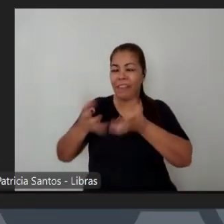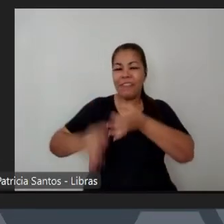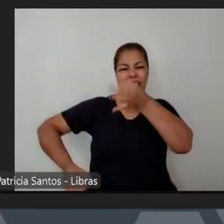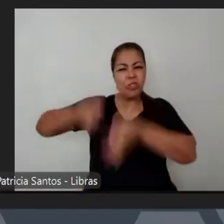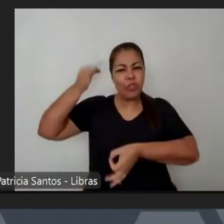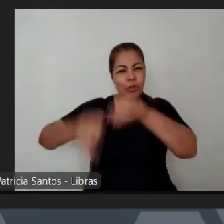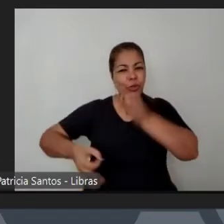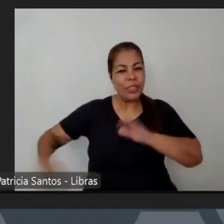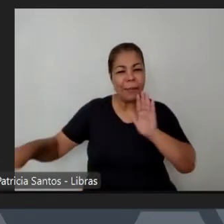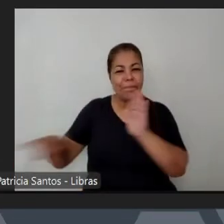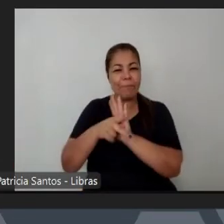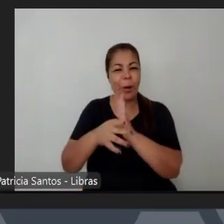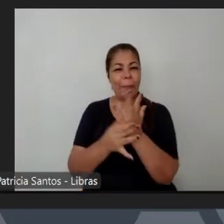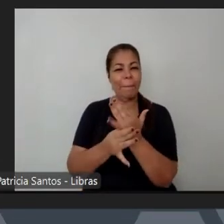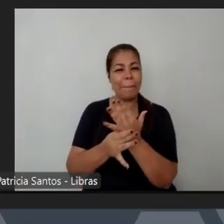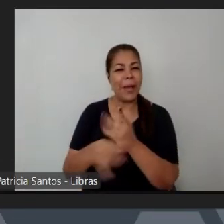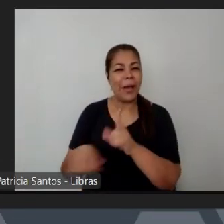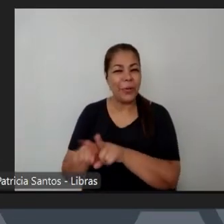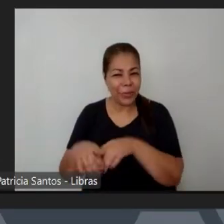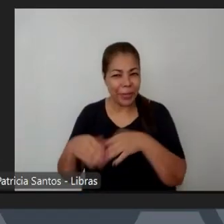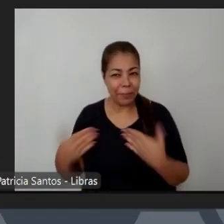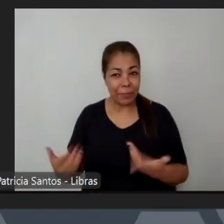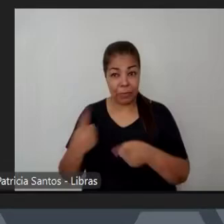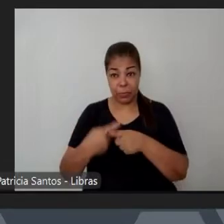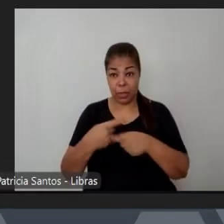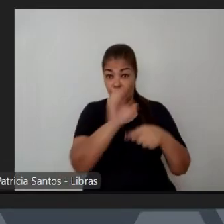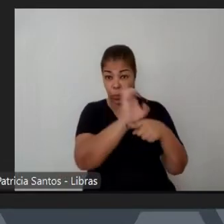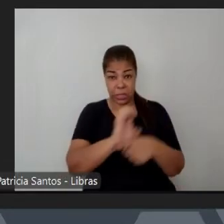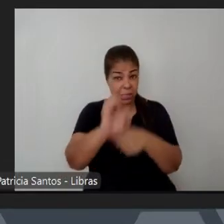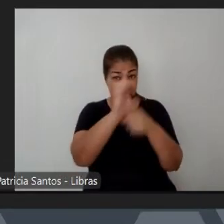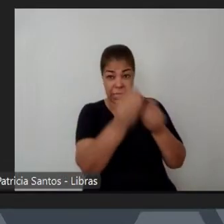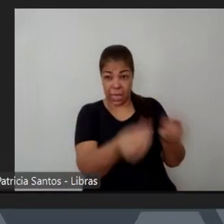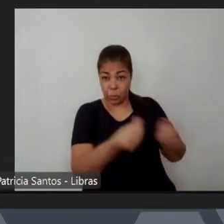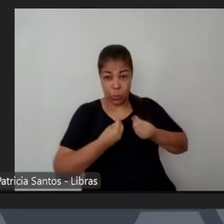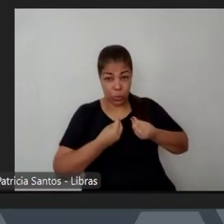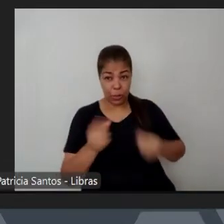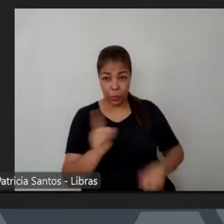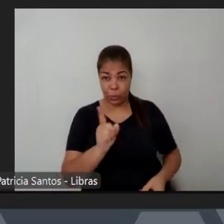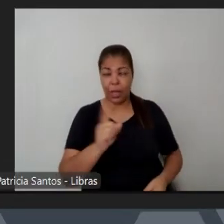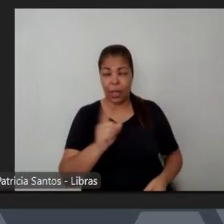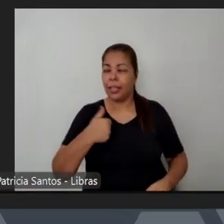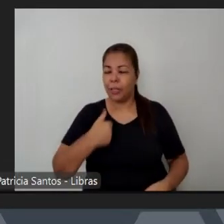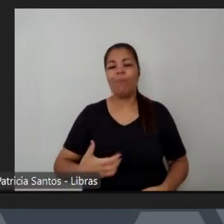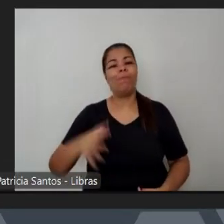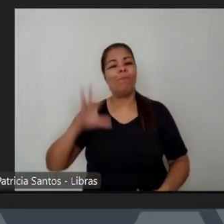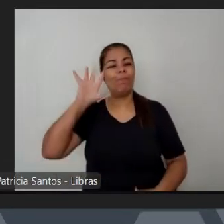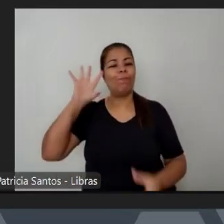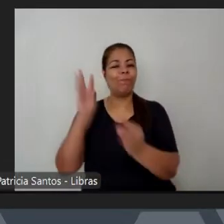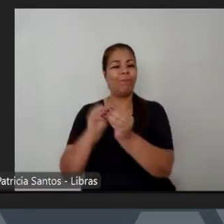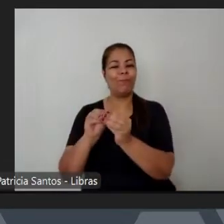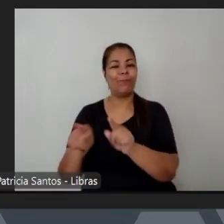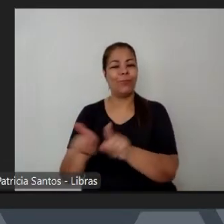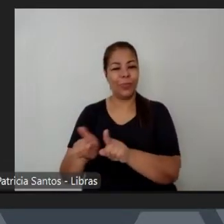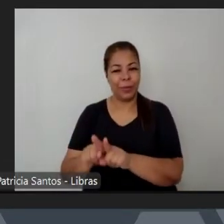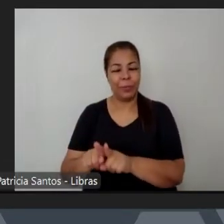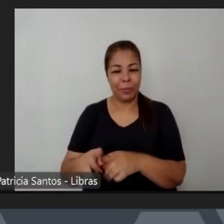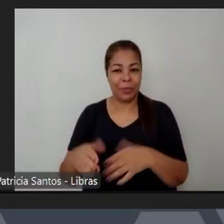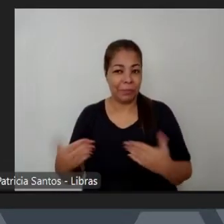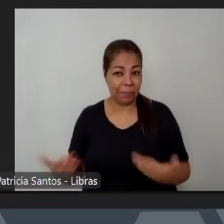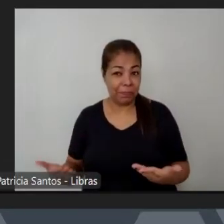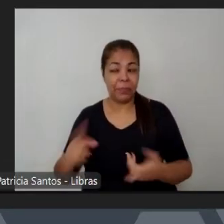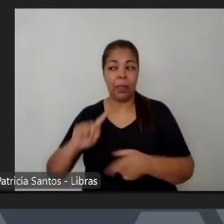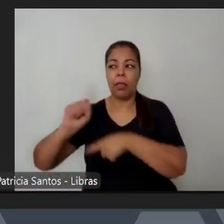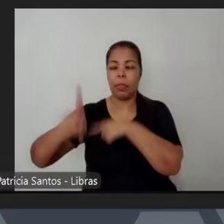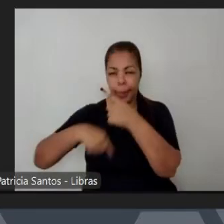um ideal de justiça que o Estado não oferecia então é algo que me fazia muito sentido e demoro bastante para deixar de fazer sentido